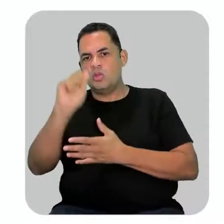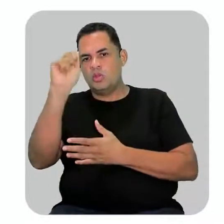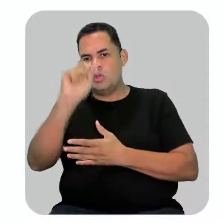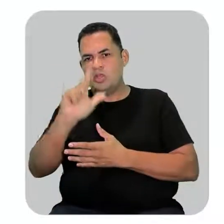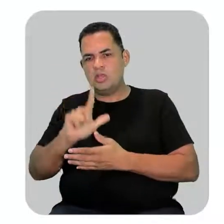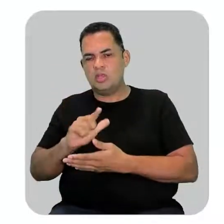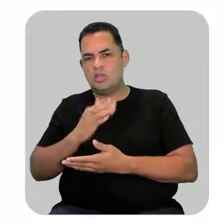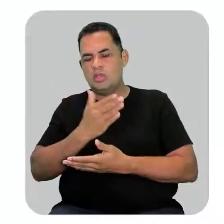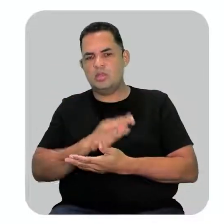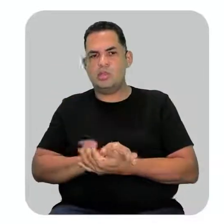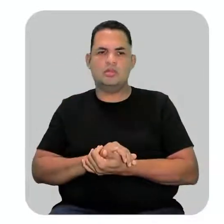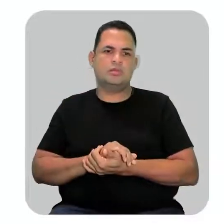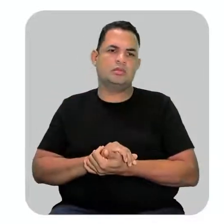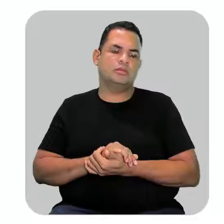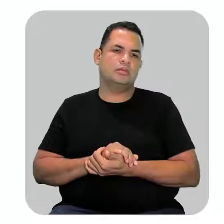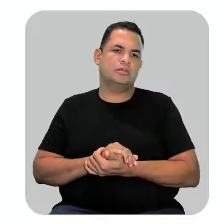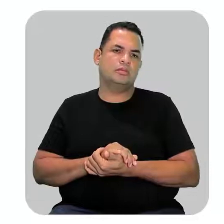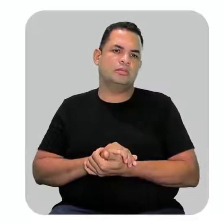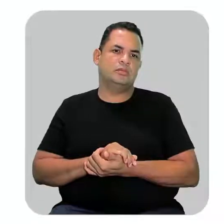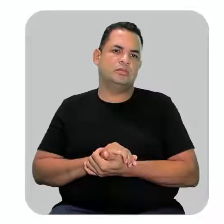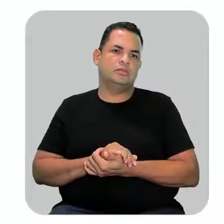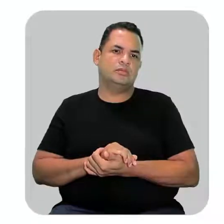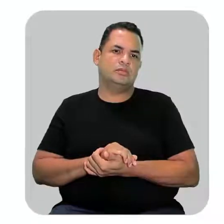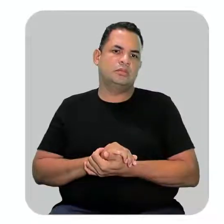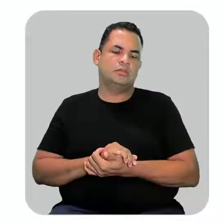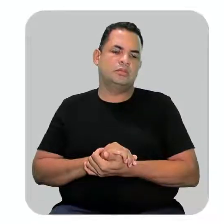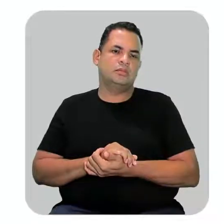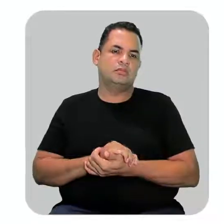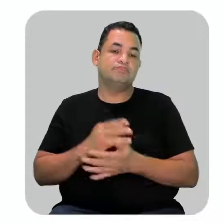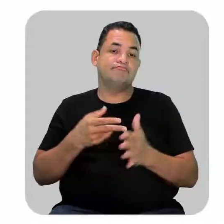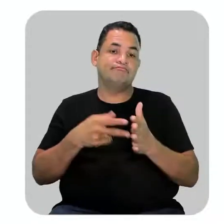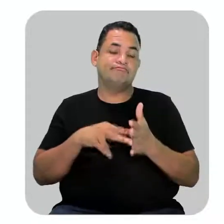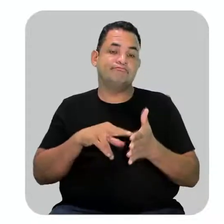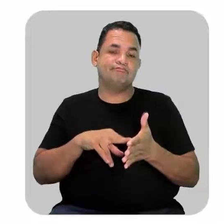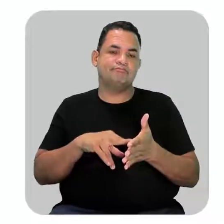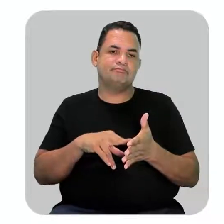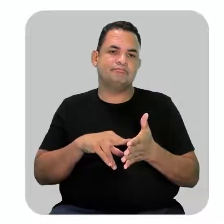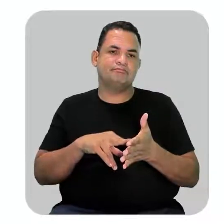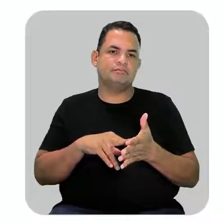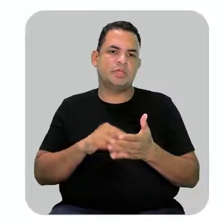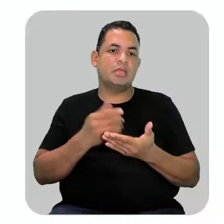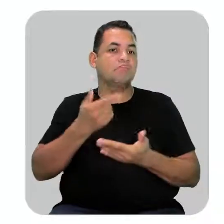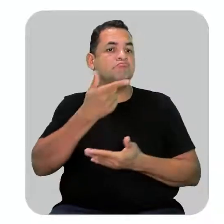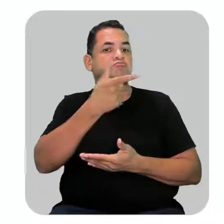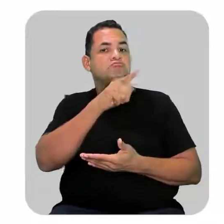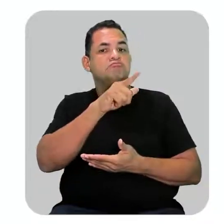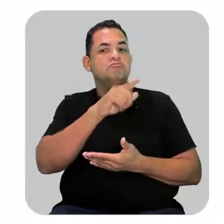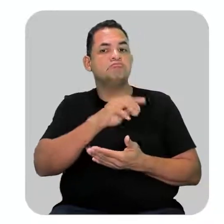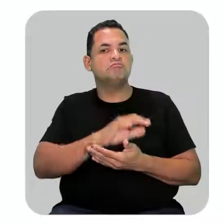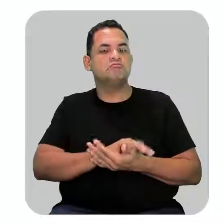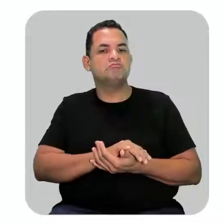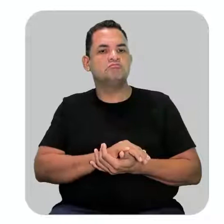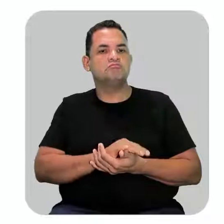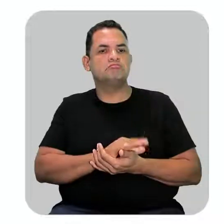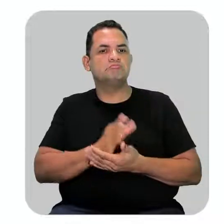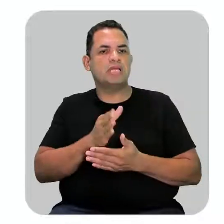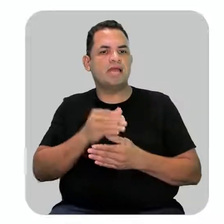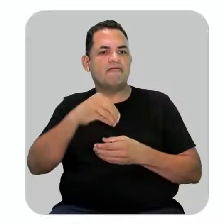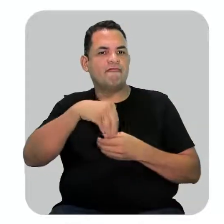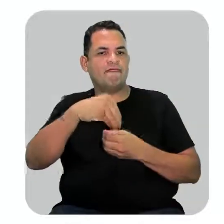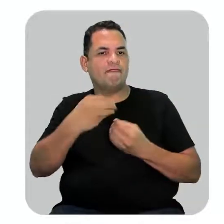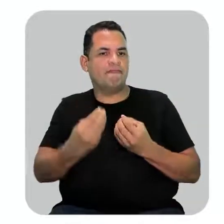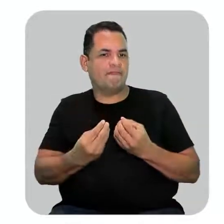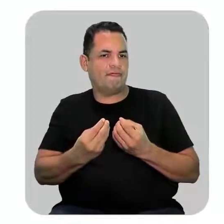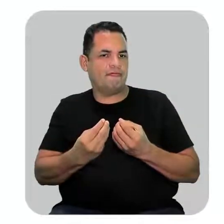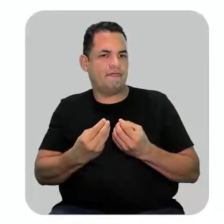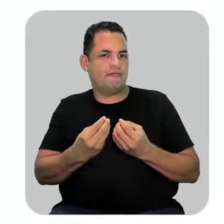aqui para vocês, ó. Isso significa que o restante que está para fora da